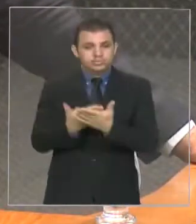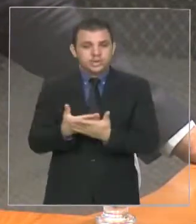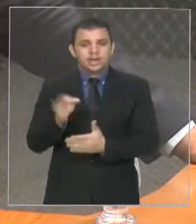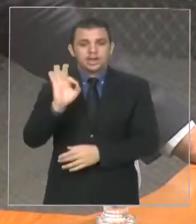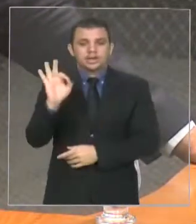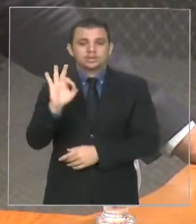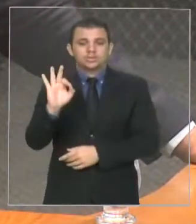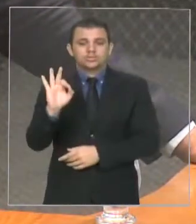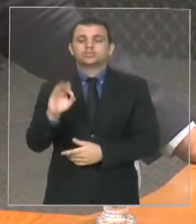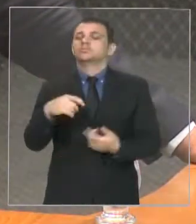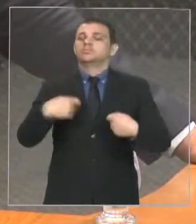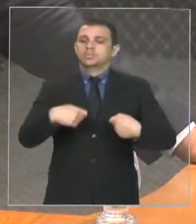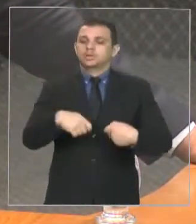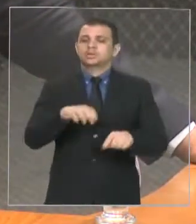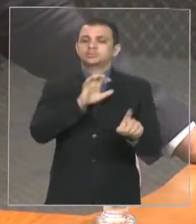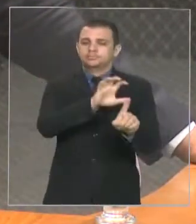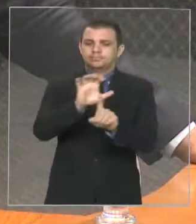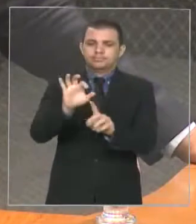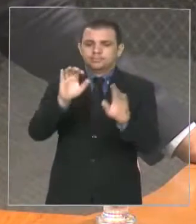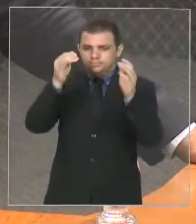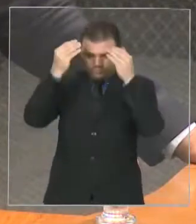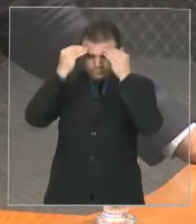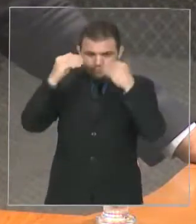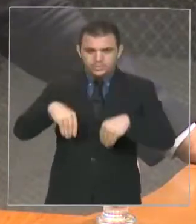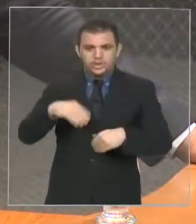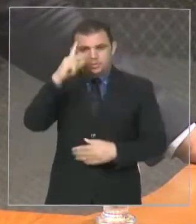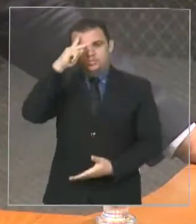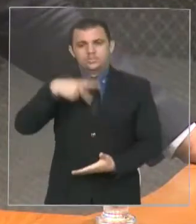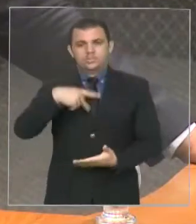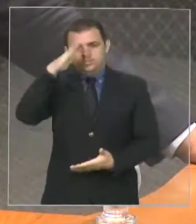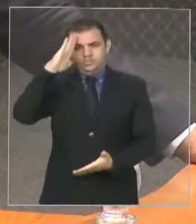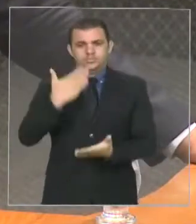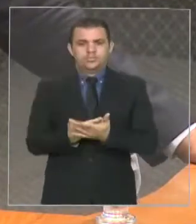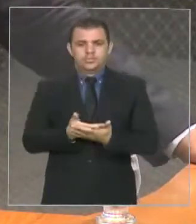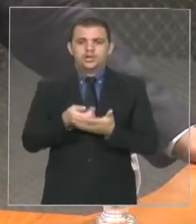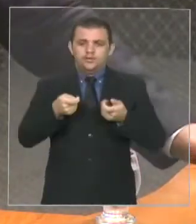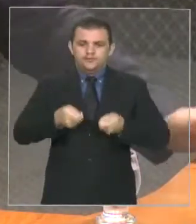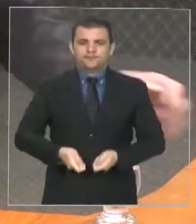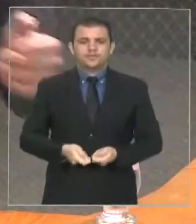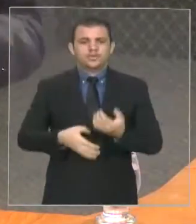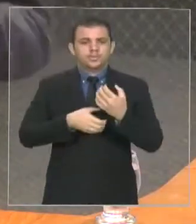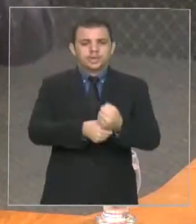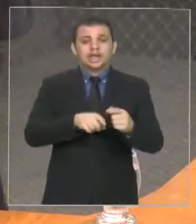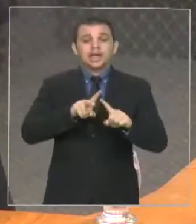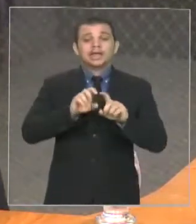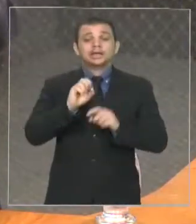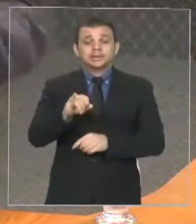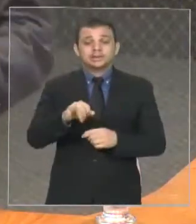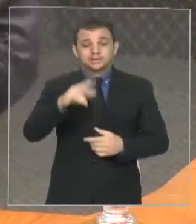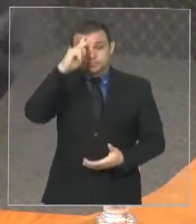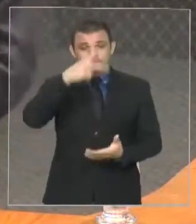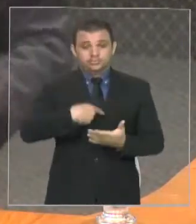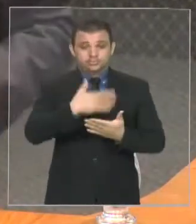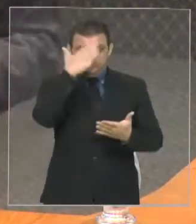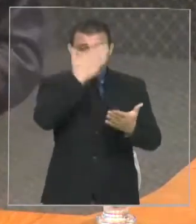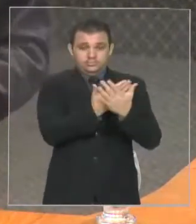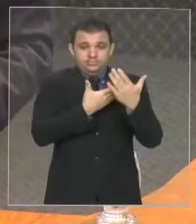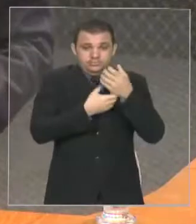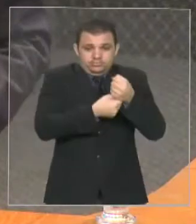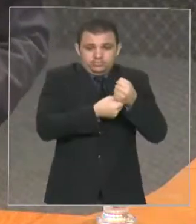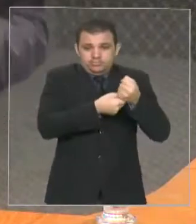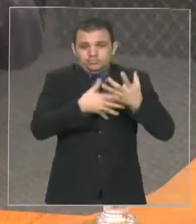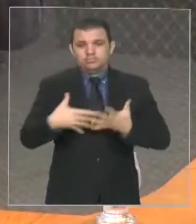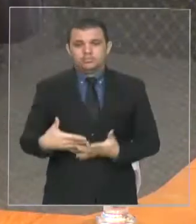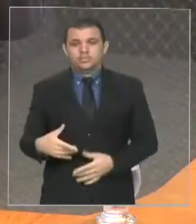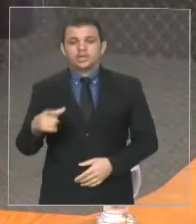ceder as suas convicções é negar a sua própria história, é mostrar que as suas memórias, que o seu raciocínio é muito mais